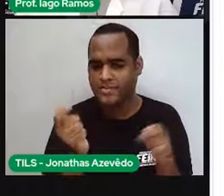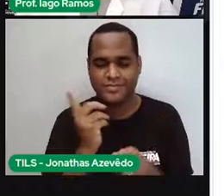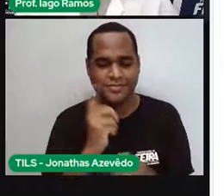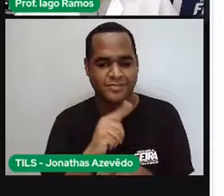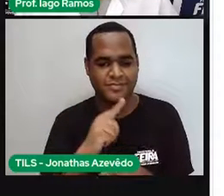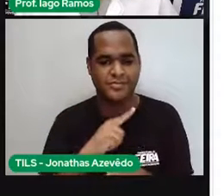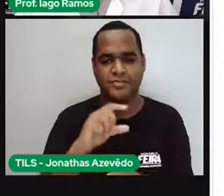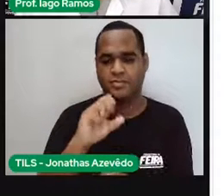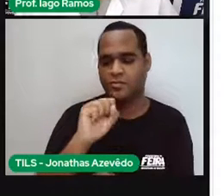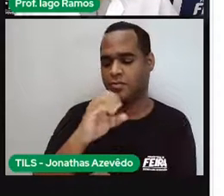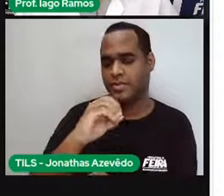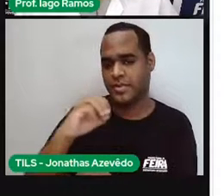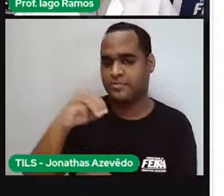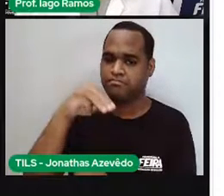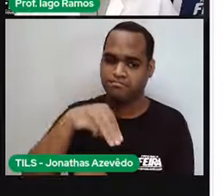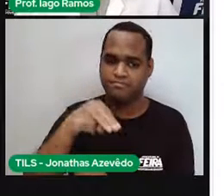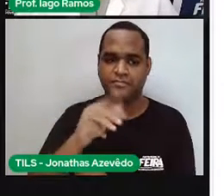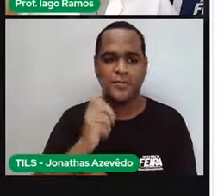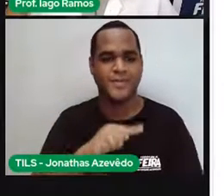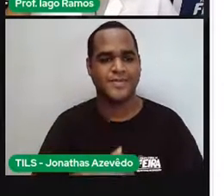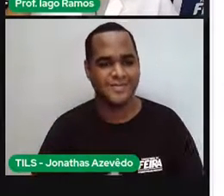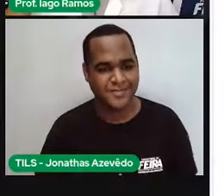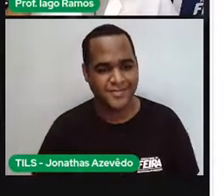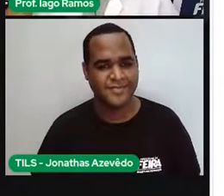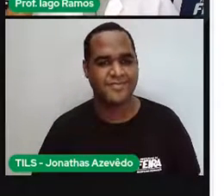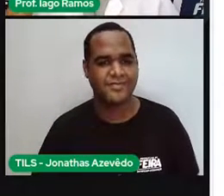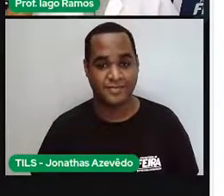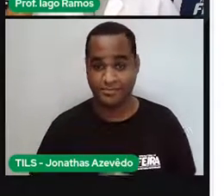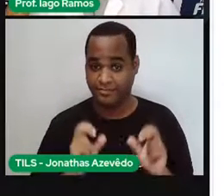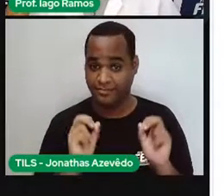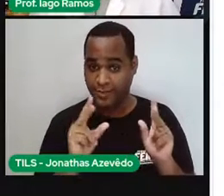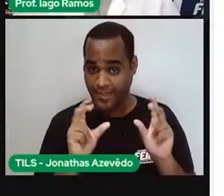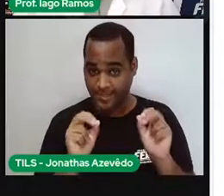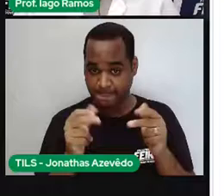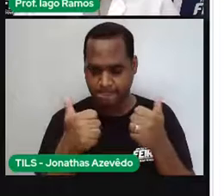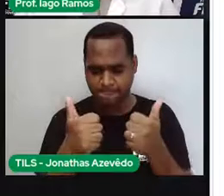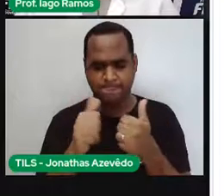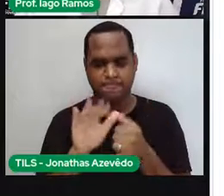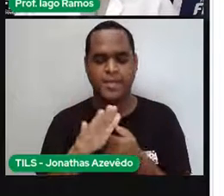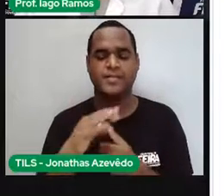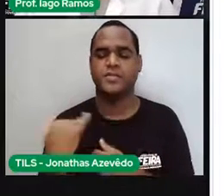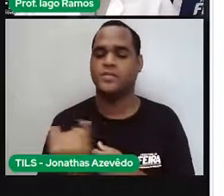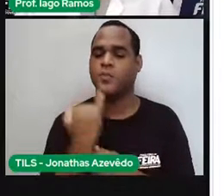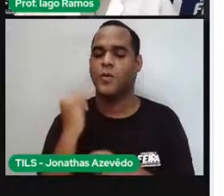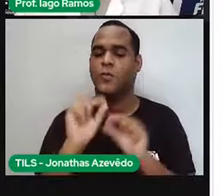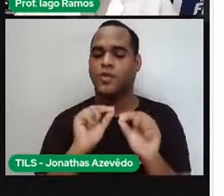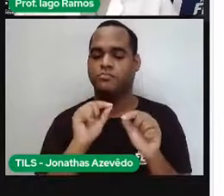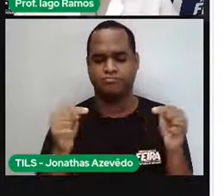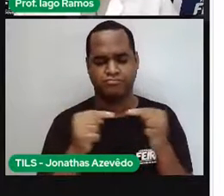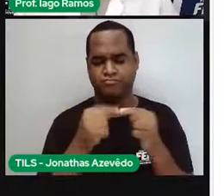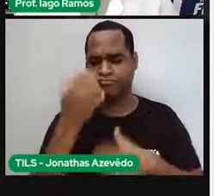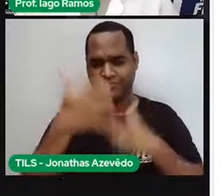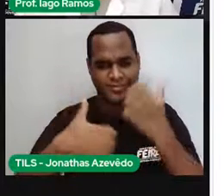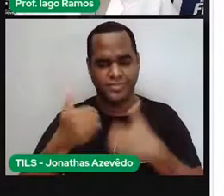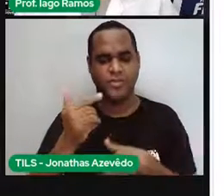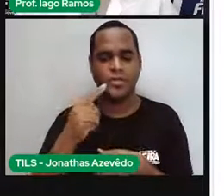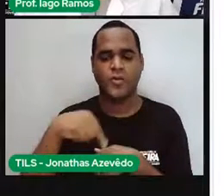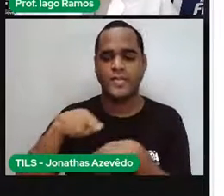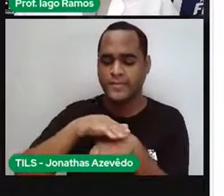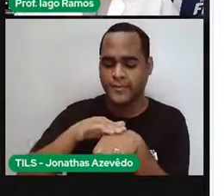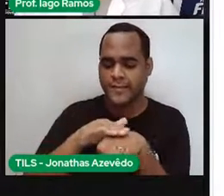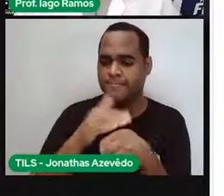800 metros. Tá bom? Bom, mas o que é interessante dessa situação é